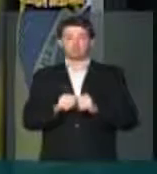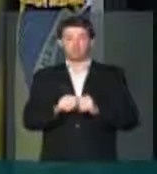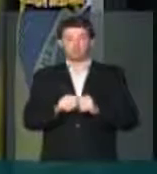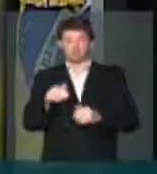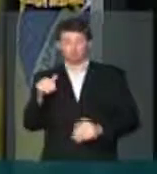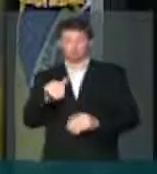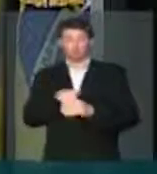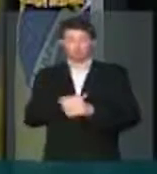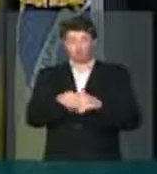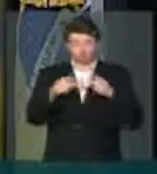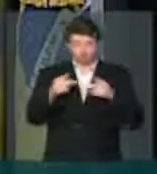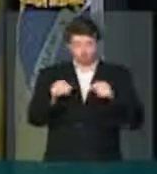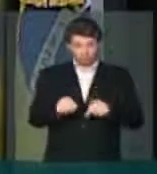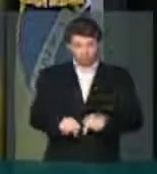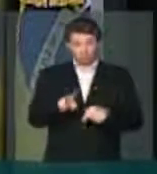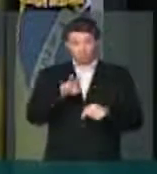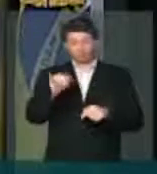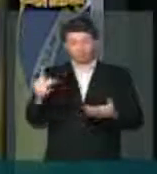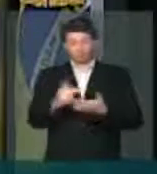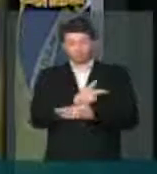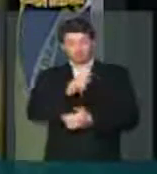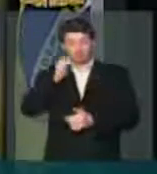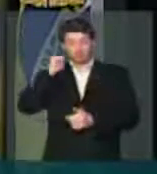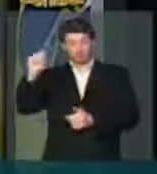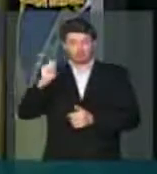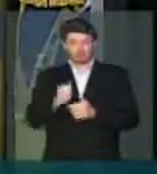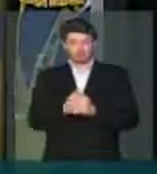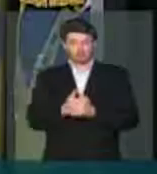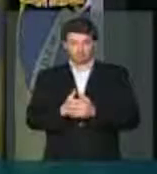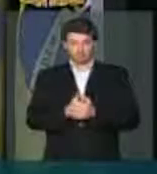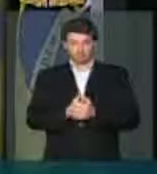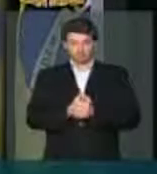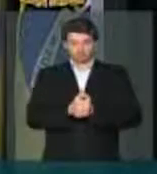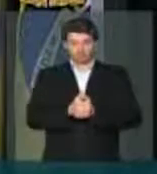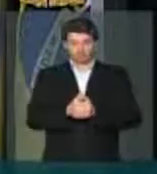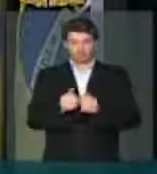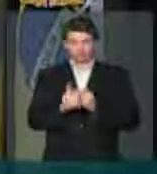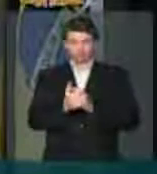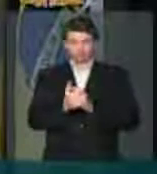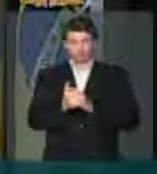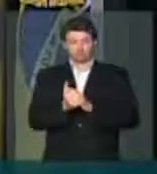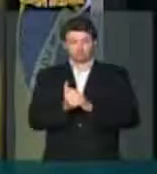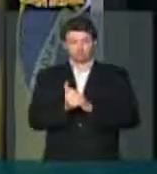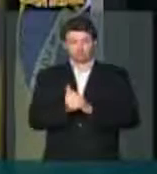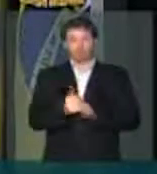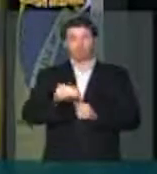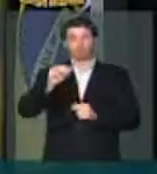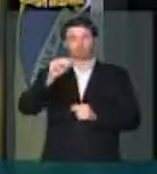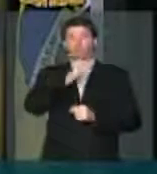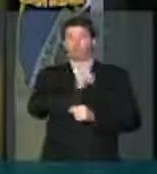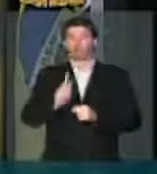votação do projeto deverá ocorrer em abril, declarou Wellington,